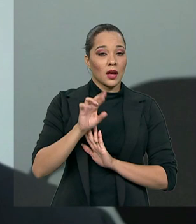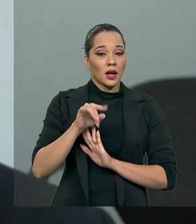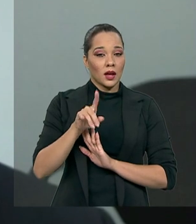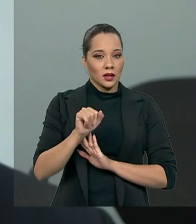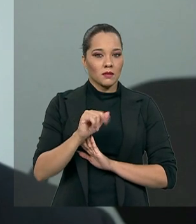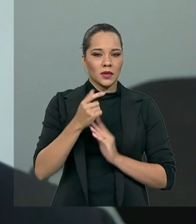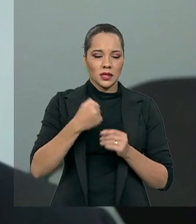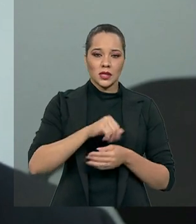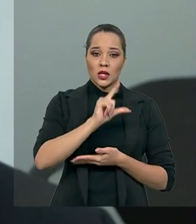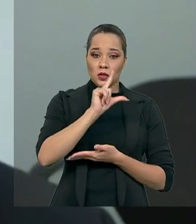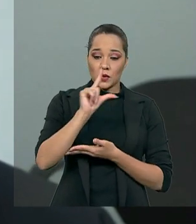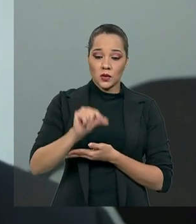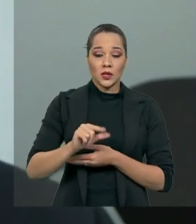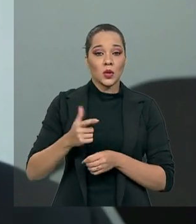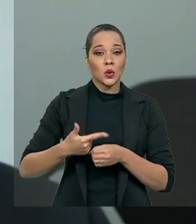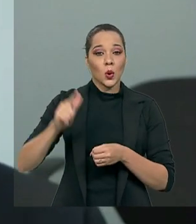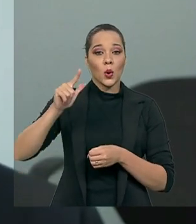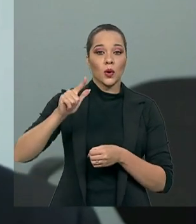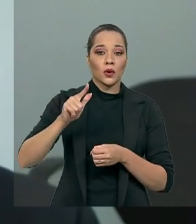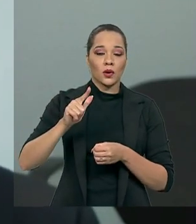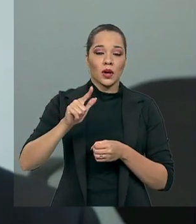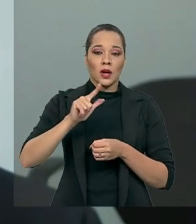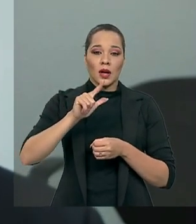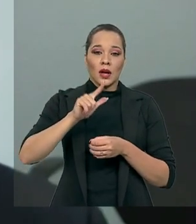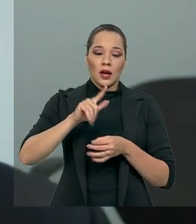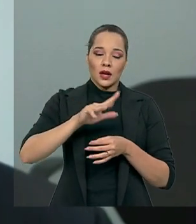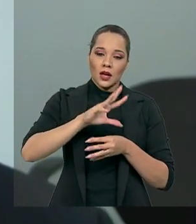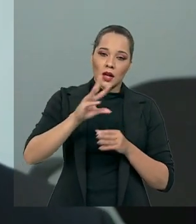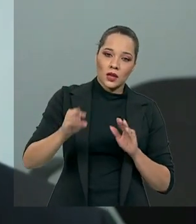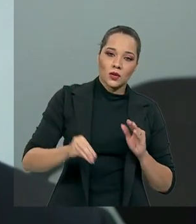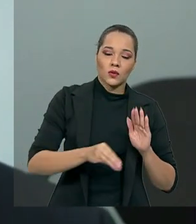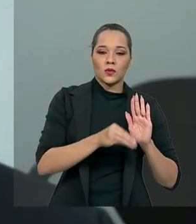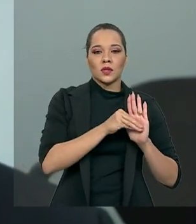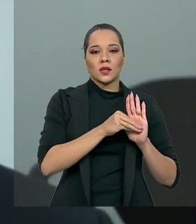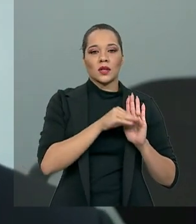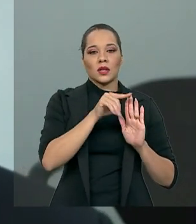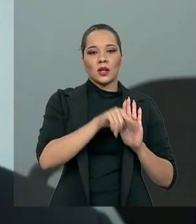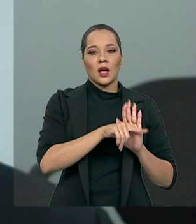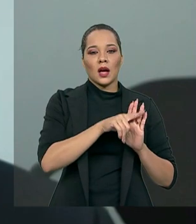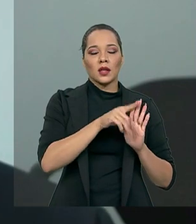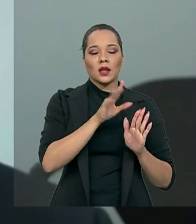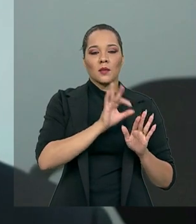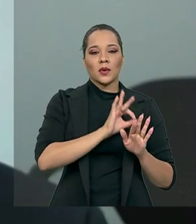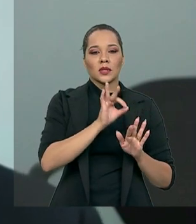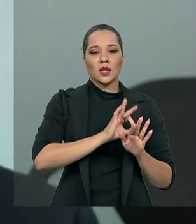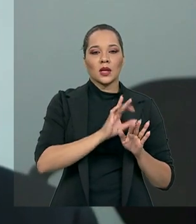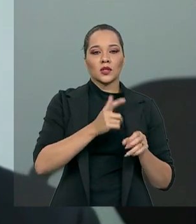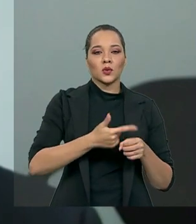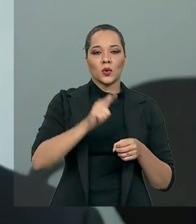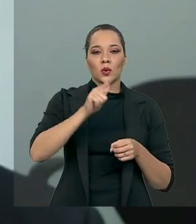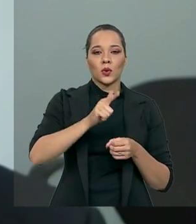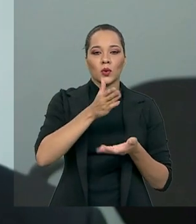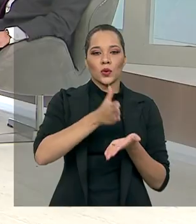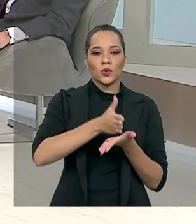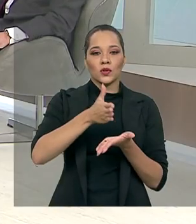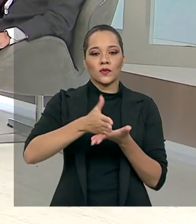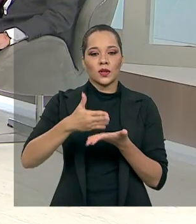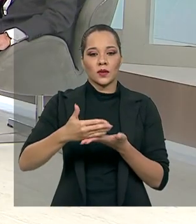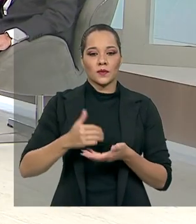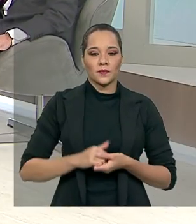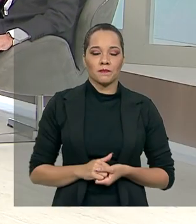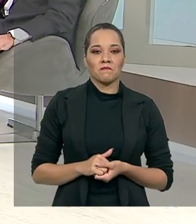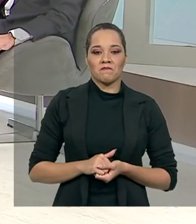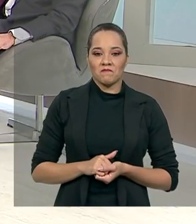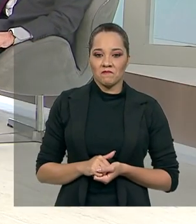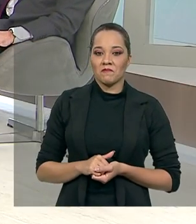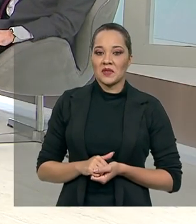tributação sobre o lucro e reintroduzir a tributação na distribuição do lucro e do dividendo. Paulo, você